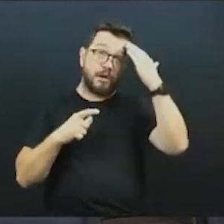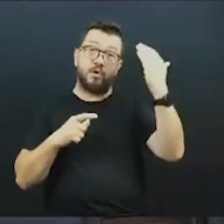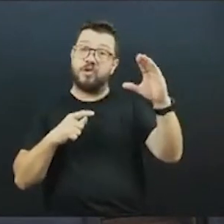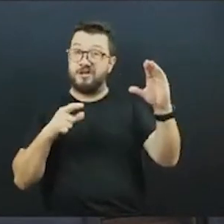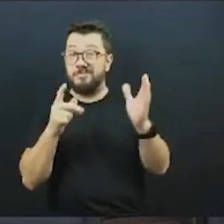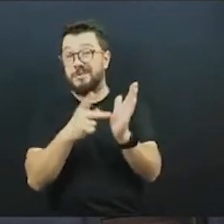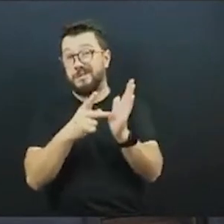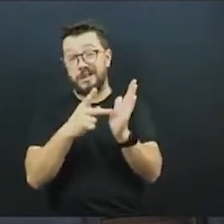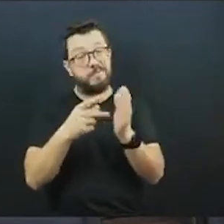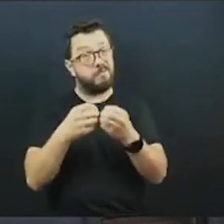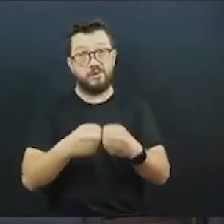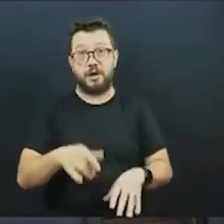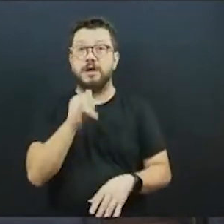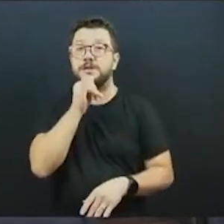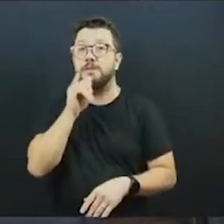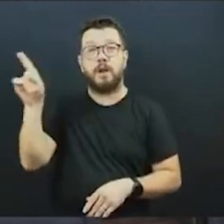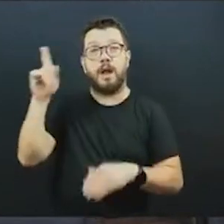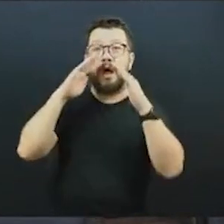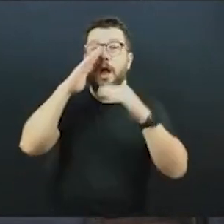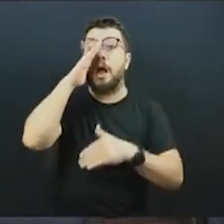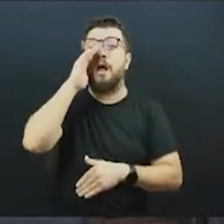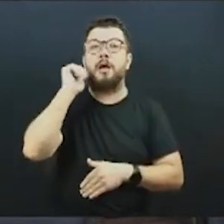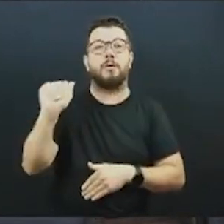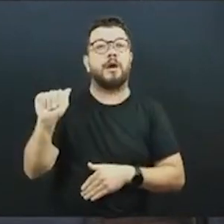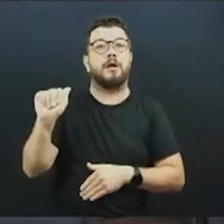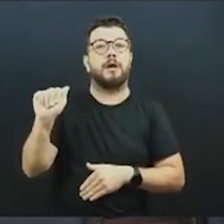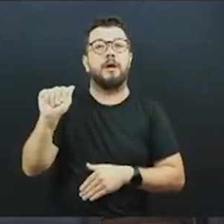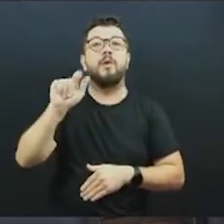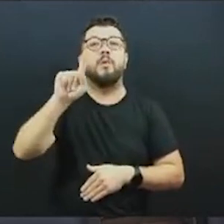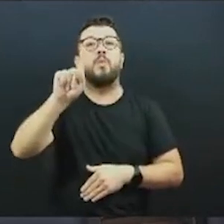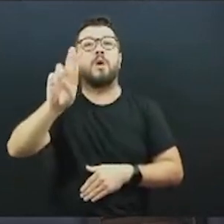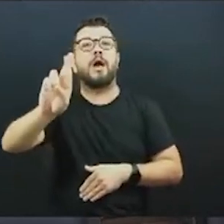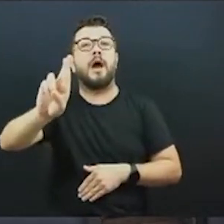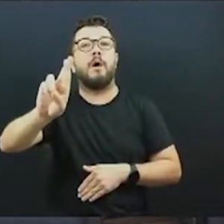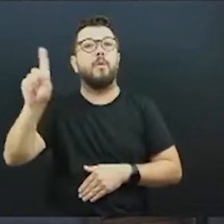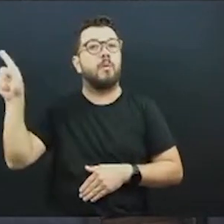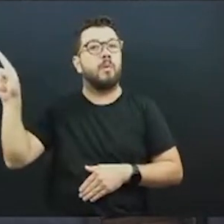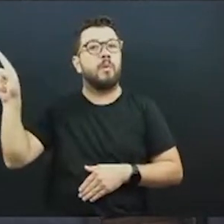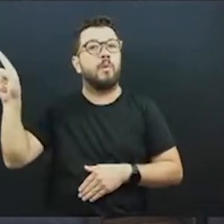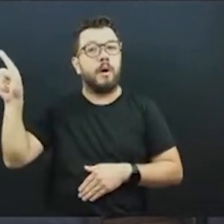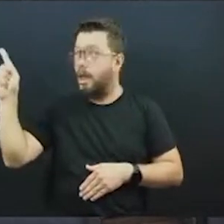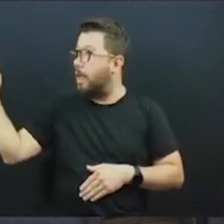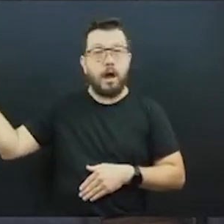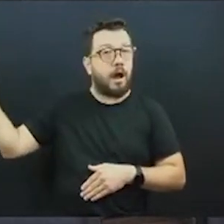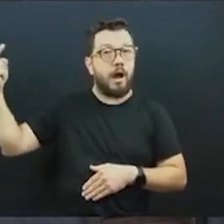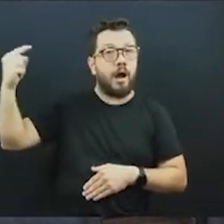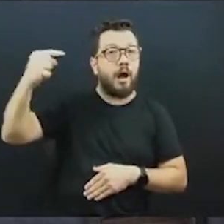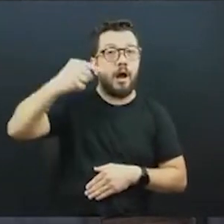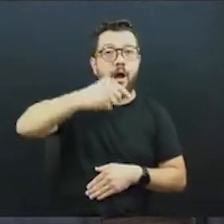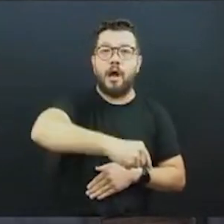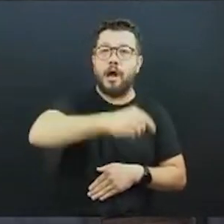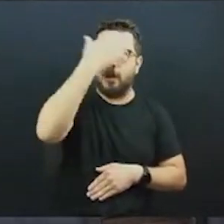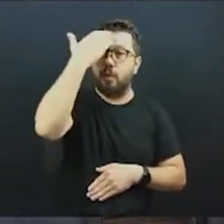que é prefeito de Araucária põe a passagem a um real, só que ele usa o nosso sistema de transporte para chegar em todos